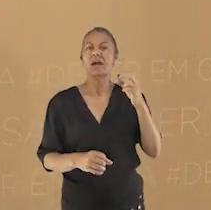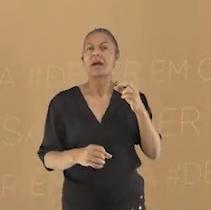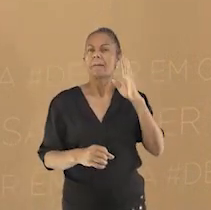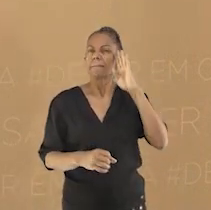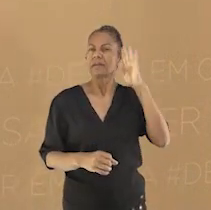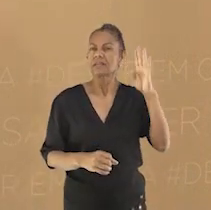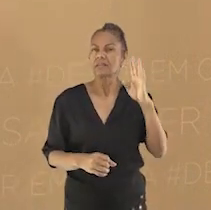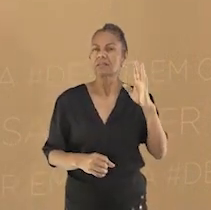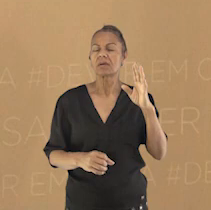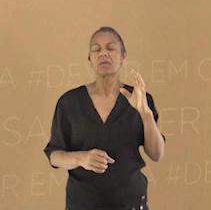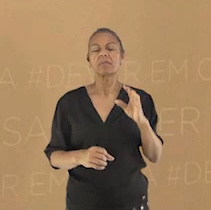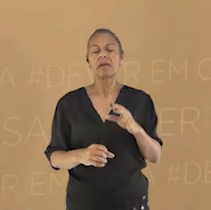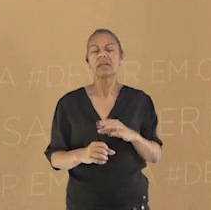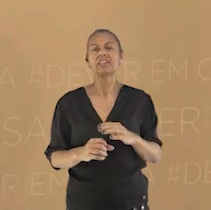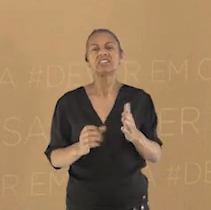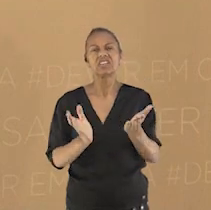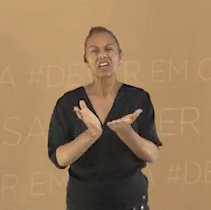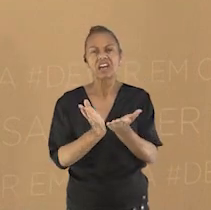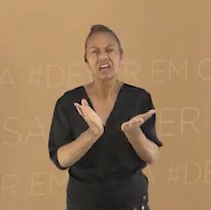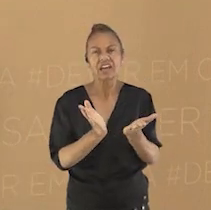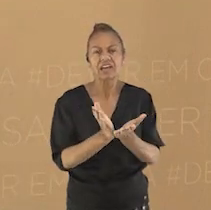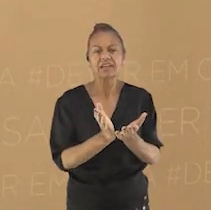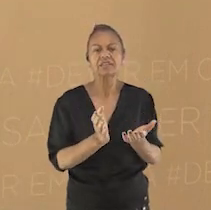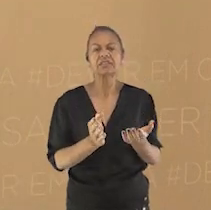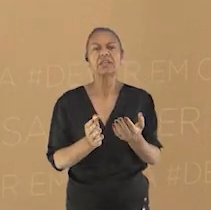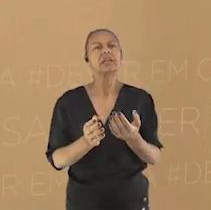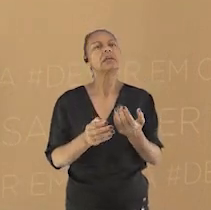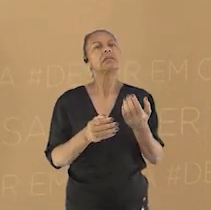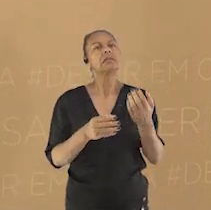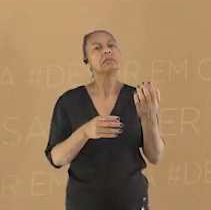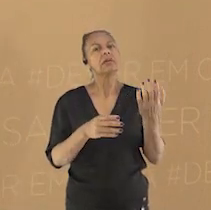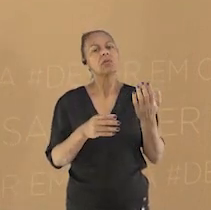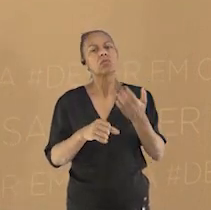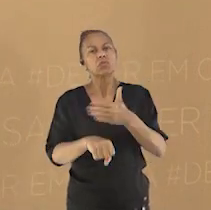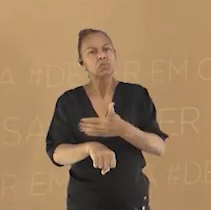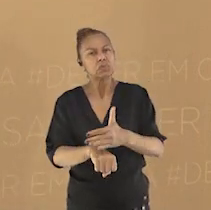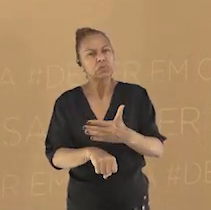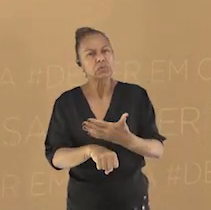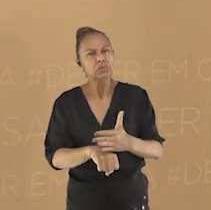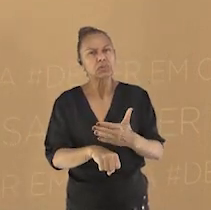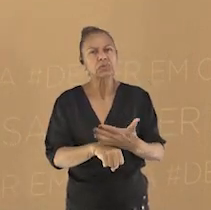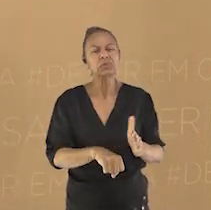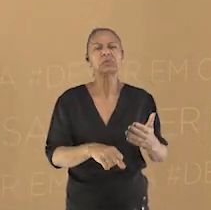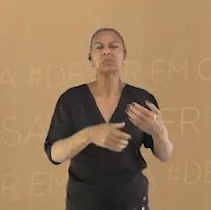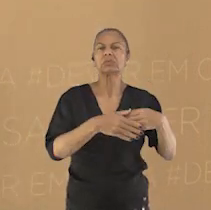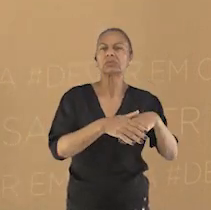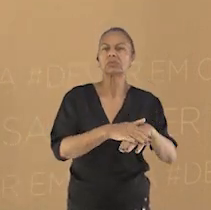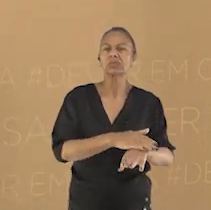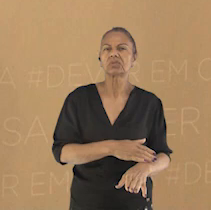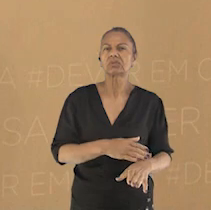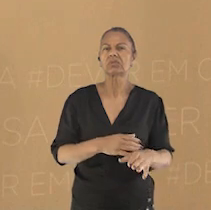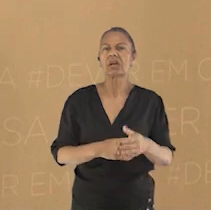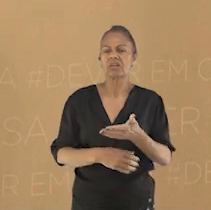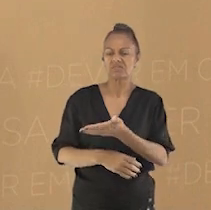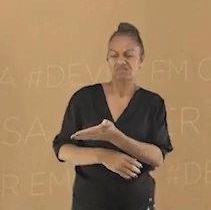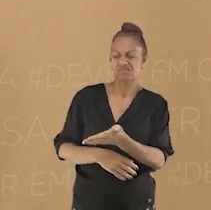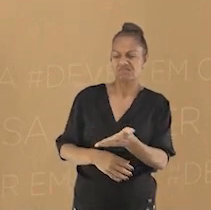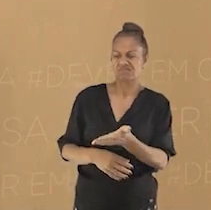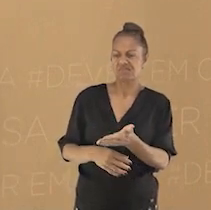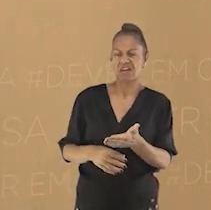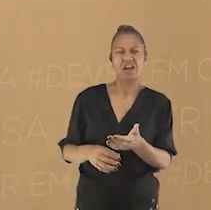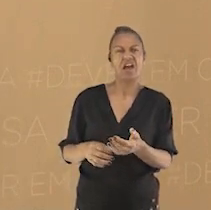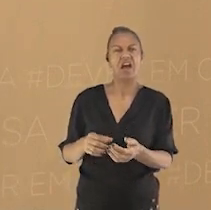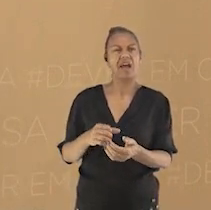impregnaram suas crenças e costumes, na maioria das vezes de forma negativa, levando muitos indígenas a